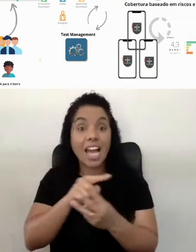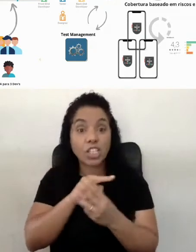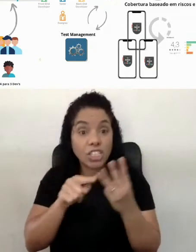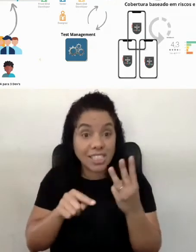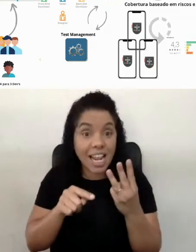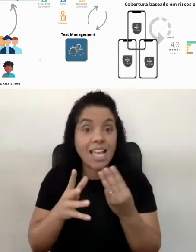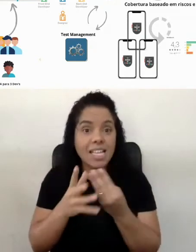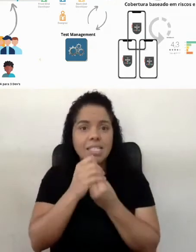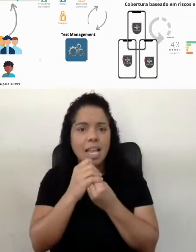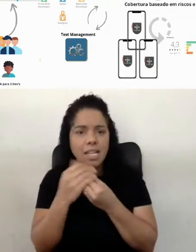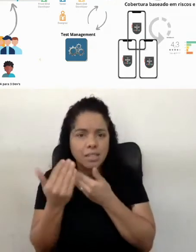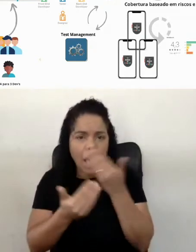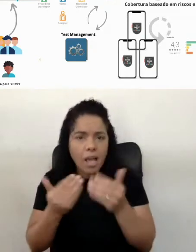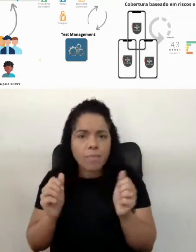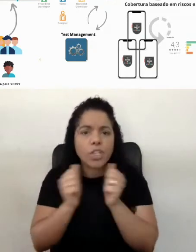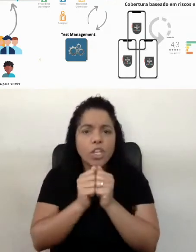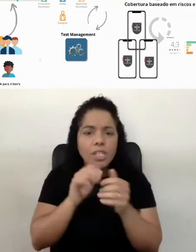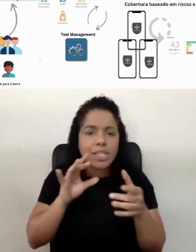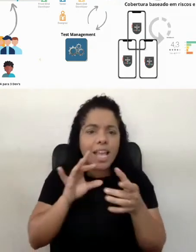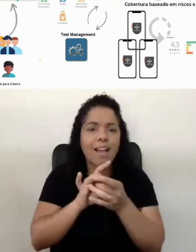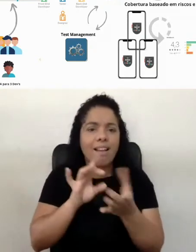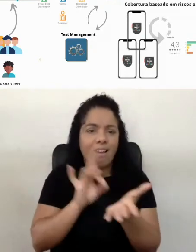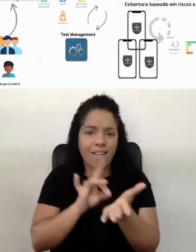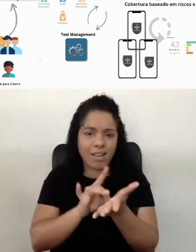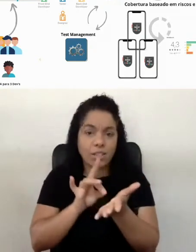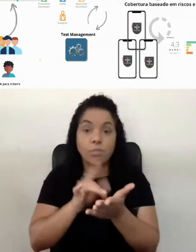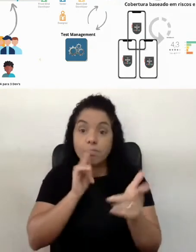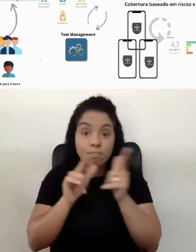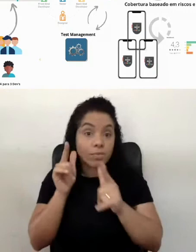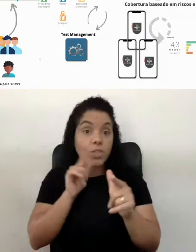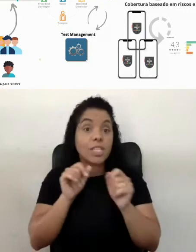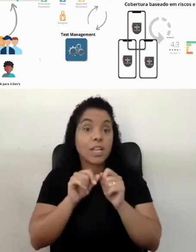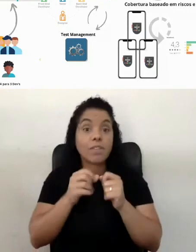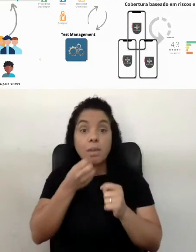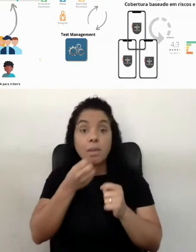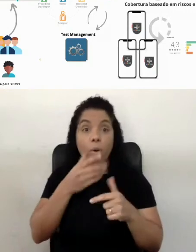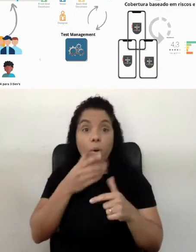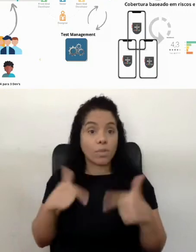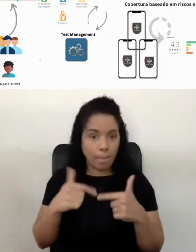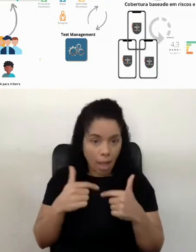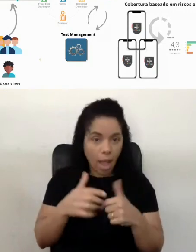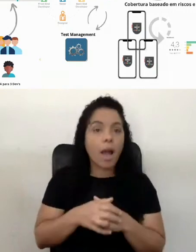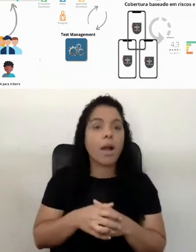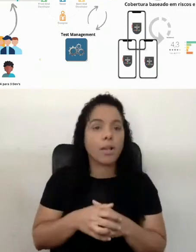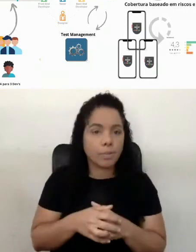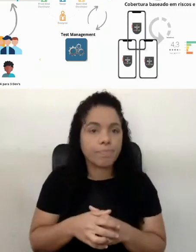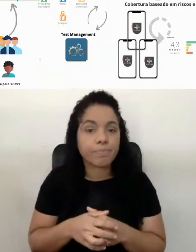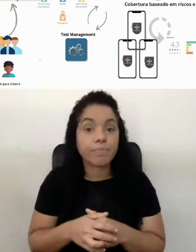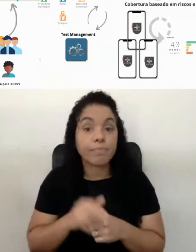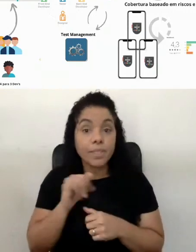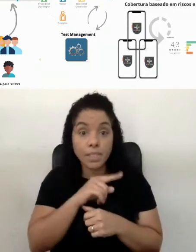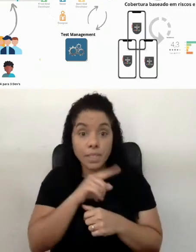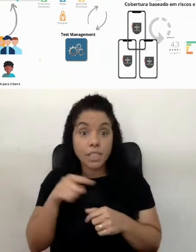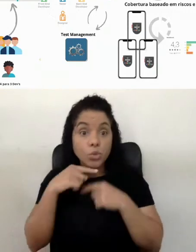silada possível, pra que a gente possa, de fato, fazer aí um bom trabalho. Beleza? Se tiver alguma dúvida,